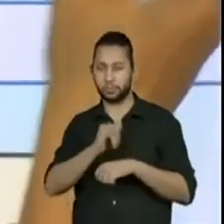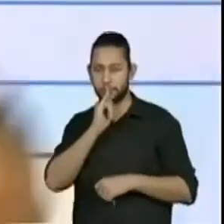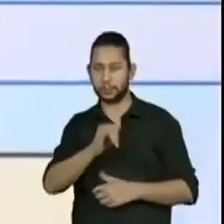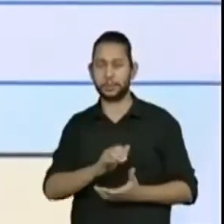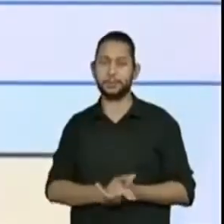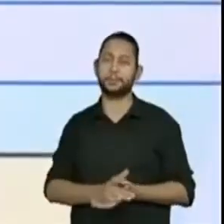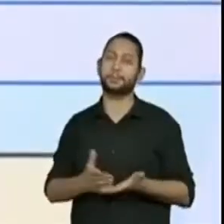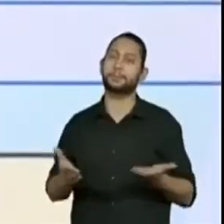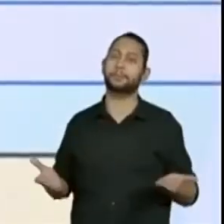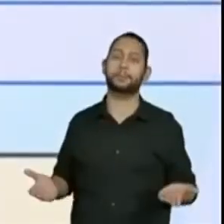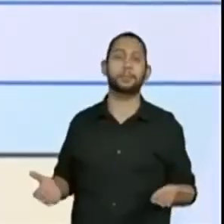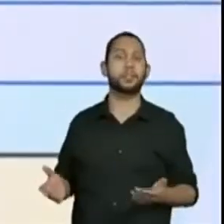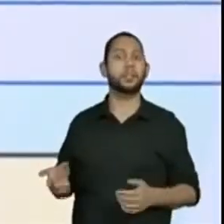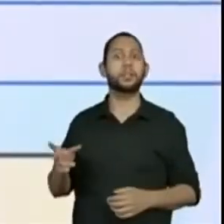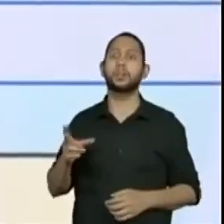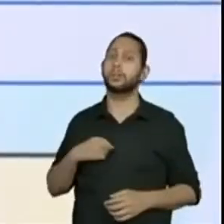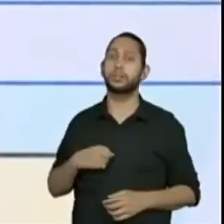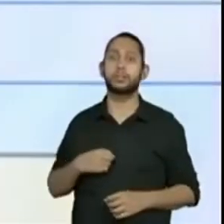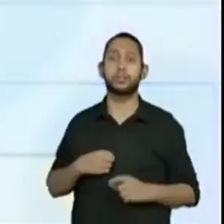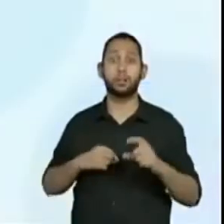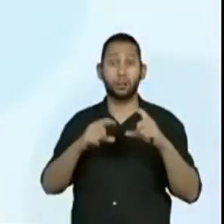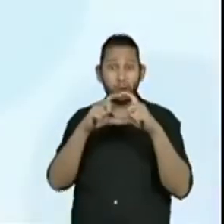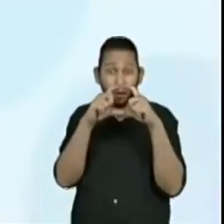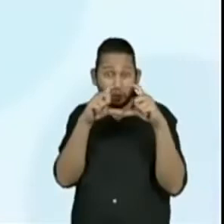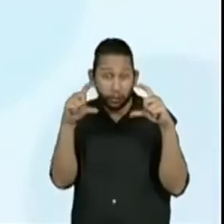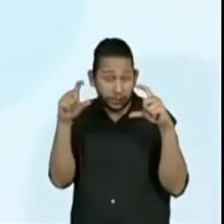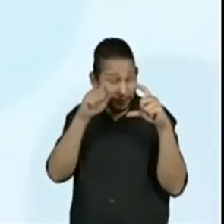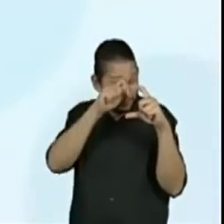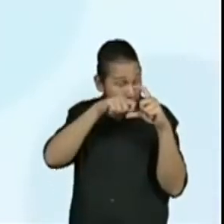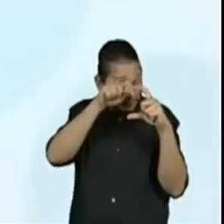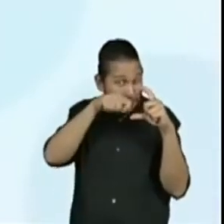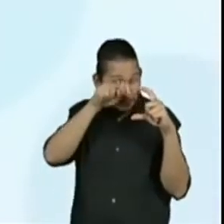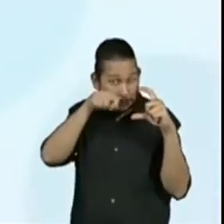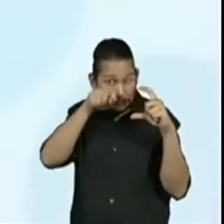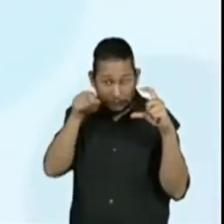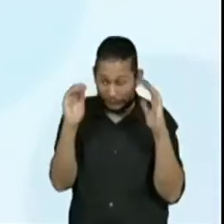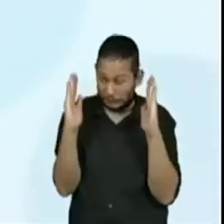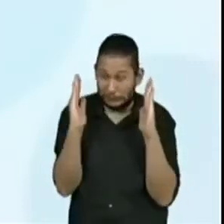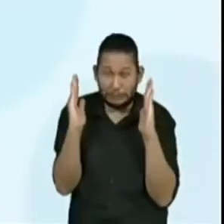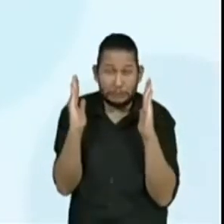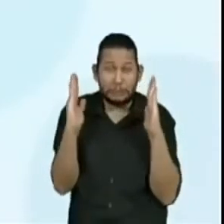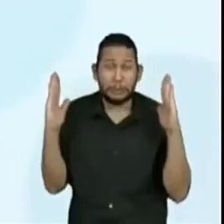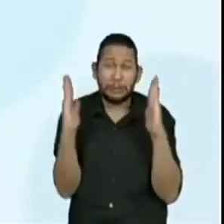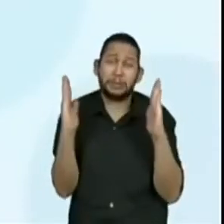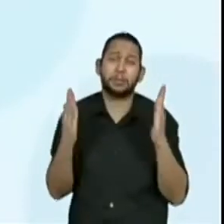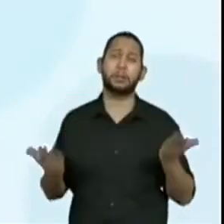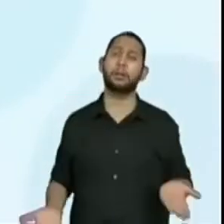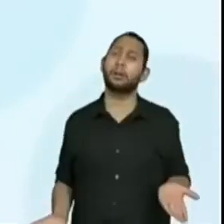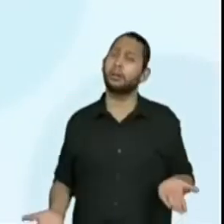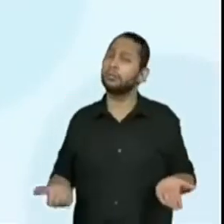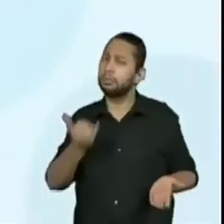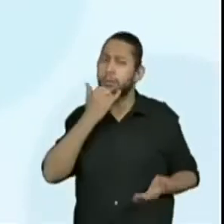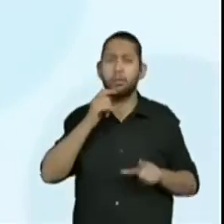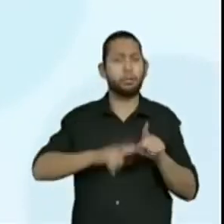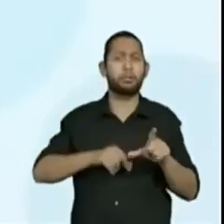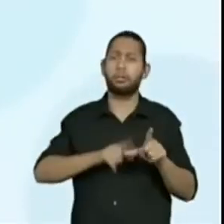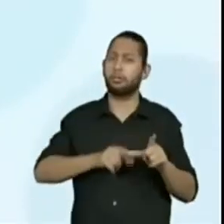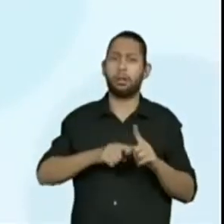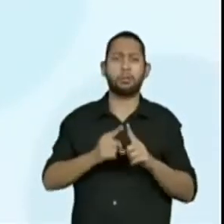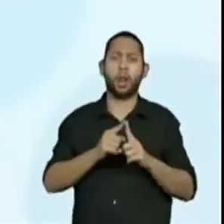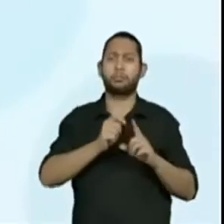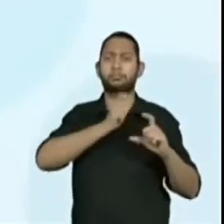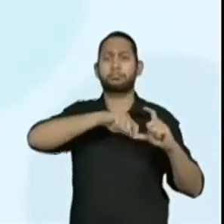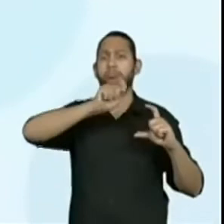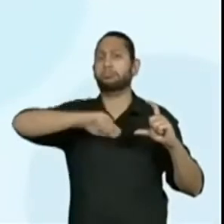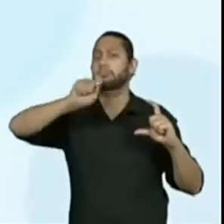brigar com esse pessoal, com o meu oráculo, sabe? Eu vou ter que brigar com ele. Será que ele já não entendeu que a minha letra é muito